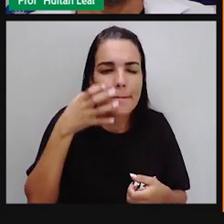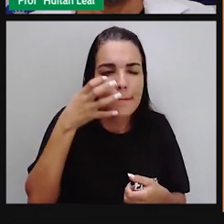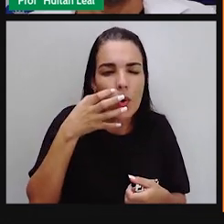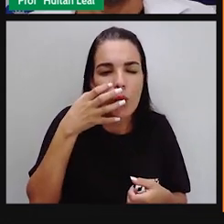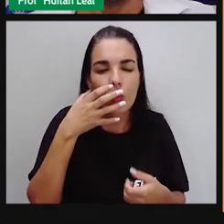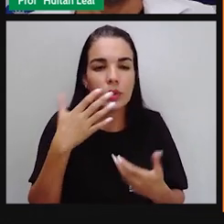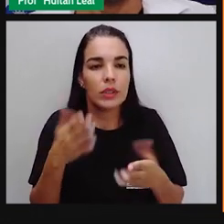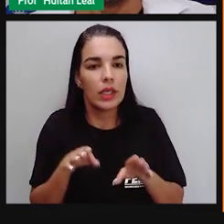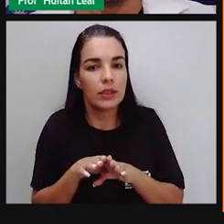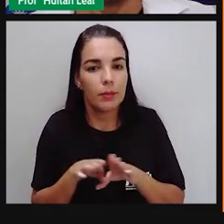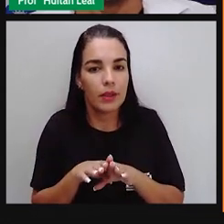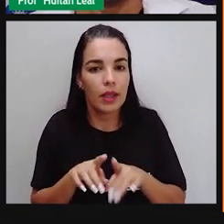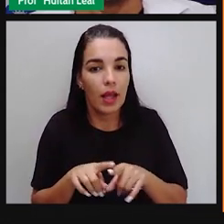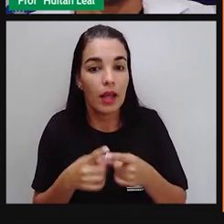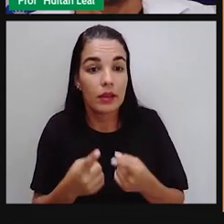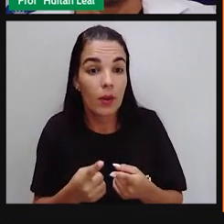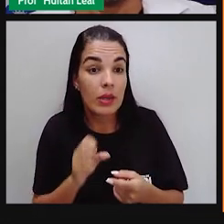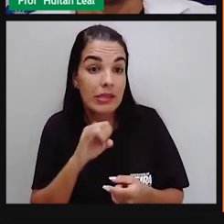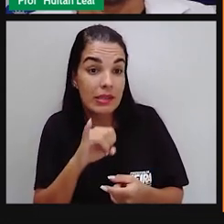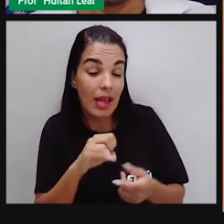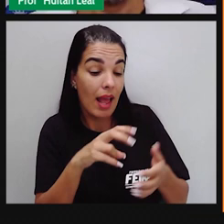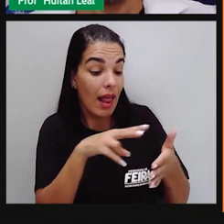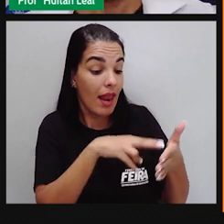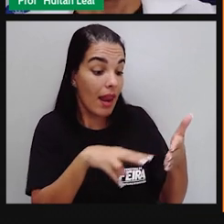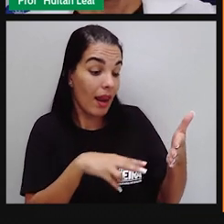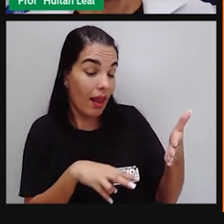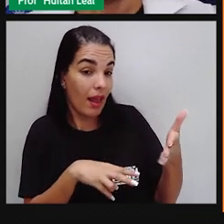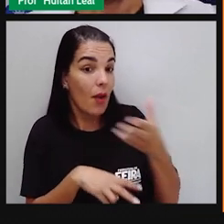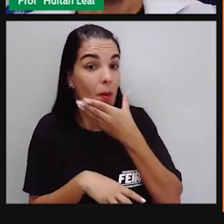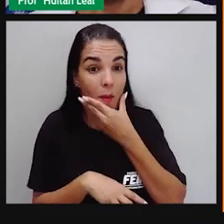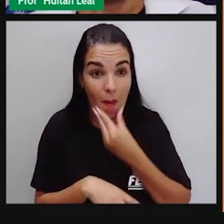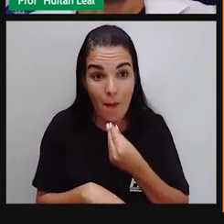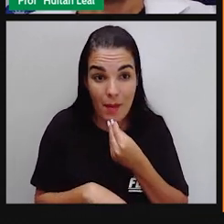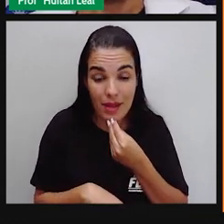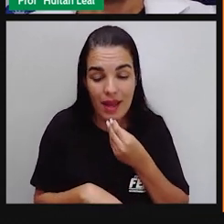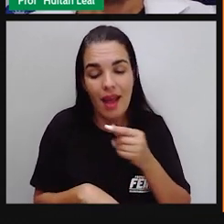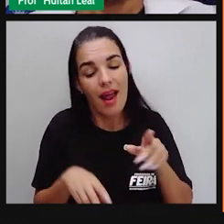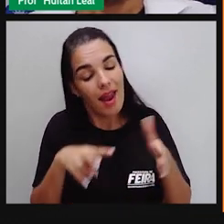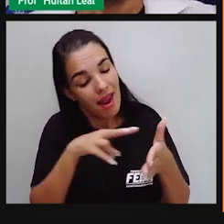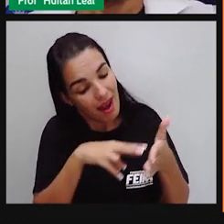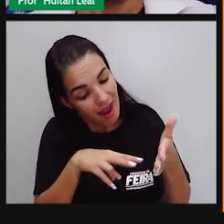Então, quem lê Vinícius, lê a obra de Vinícius.